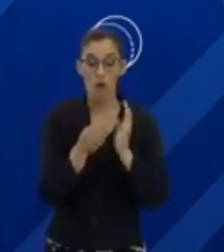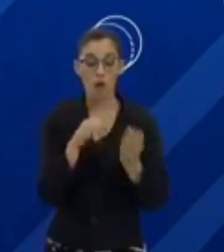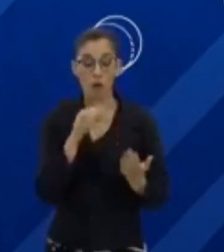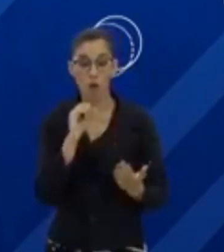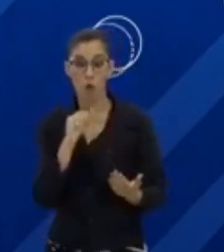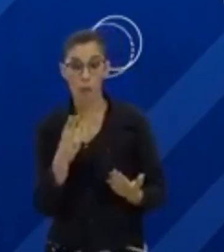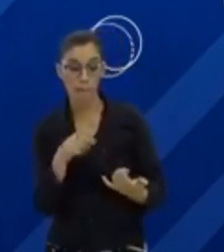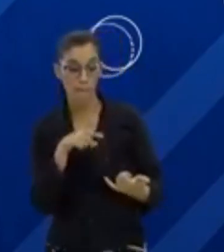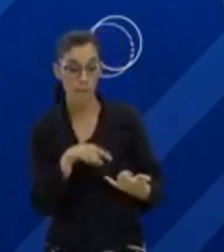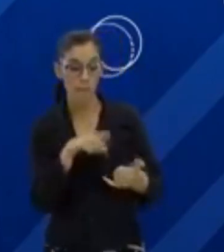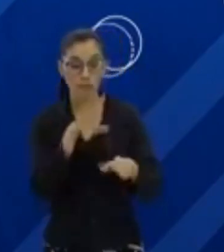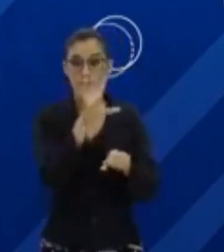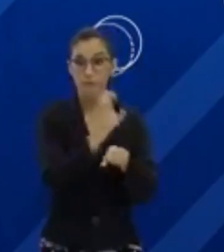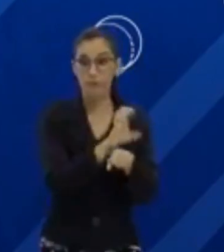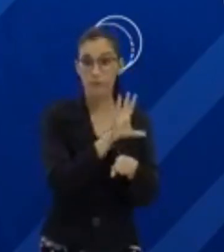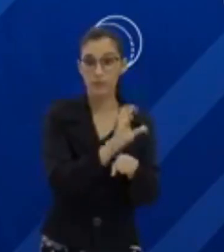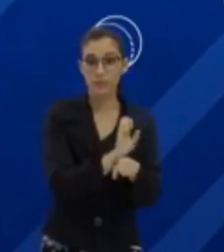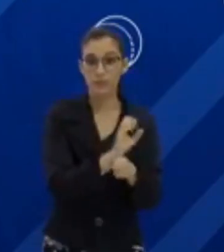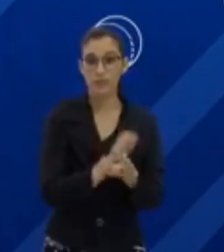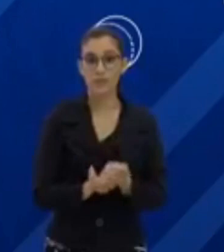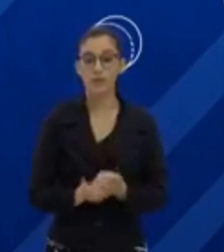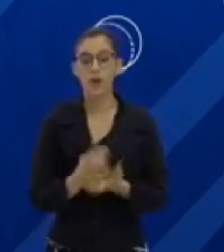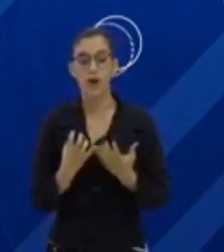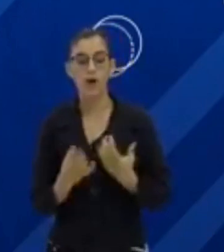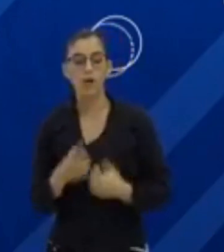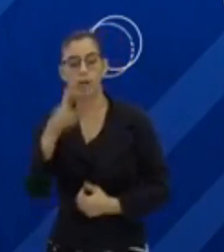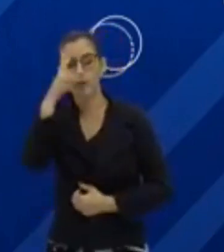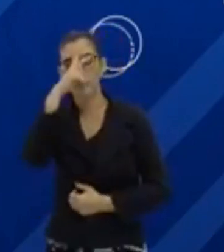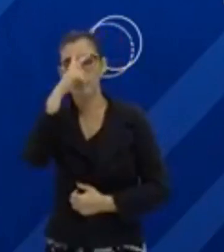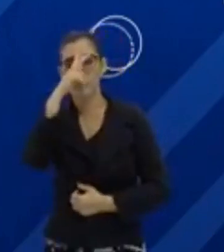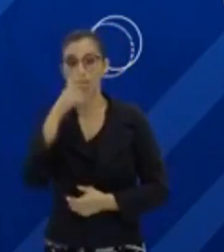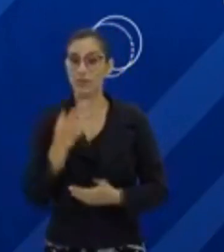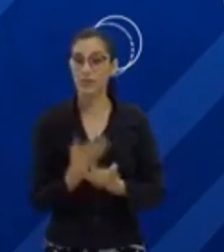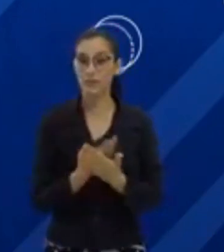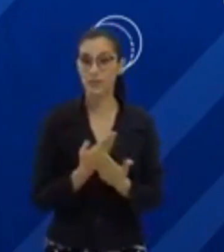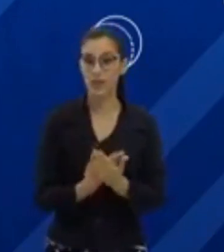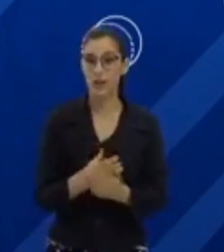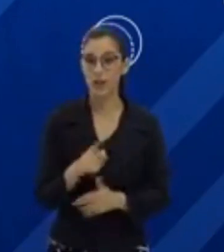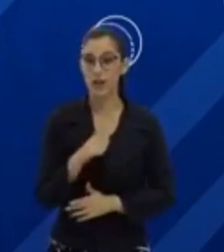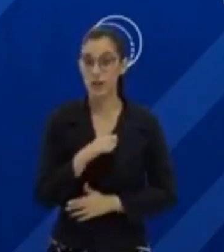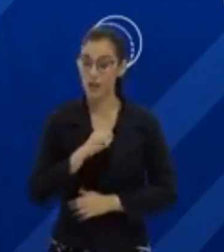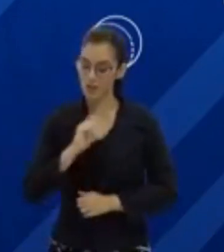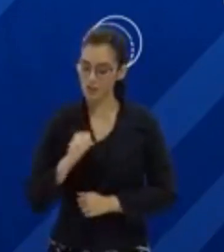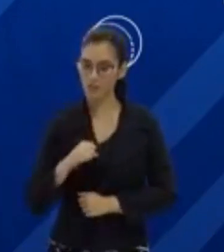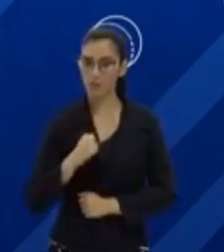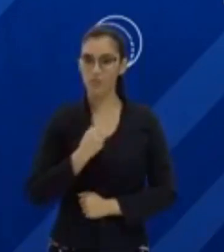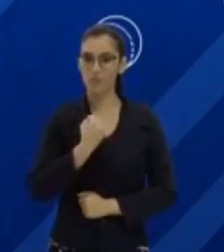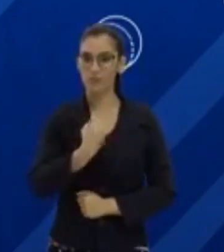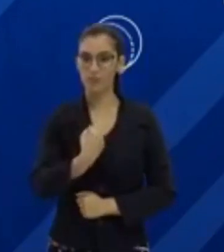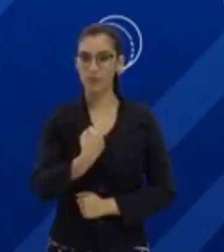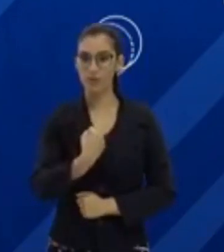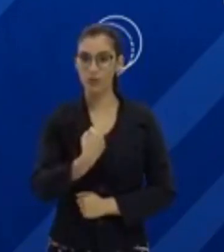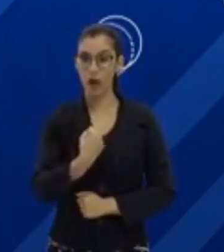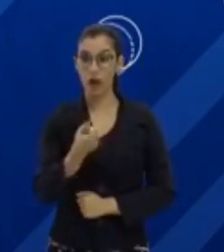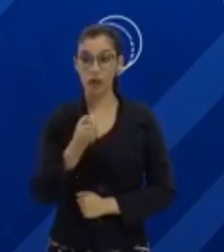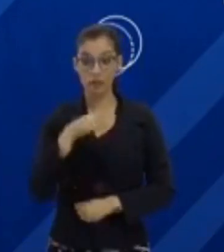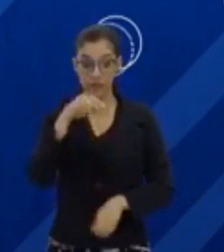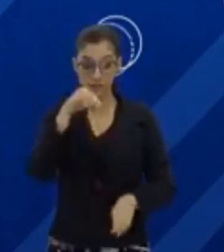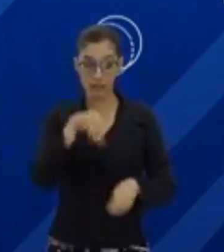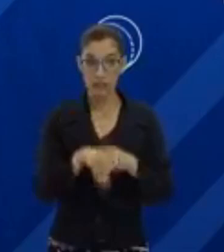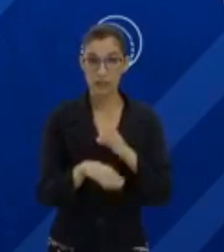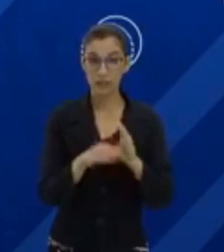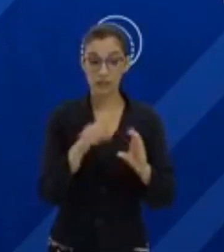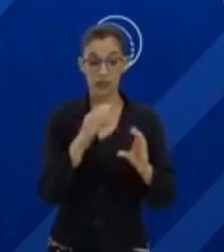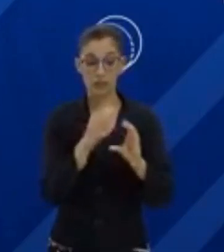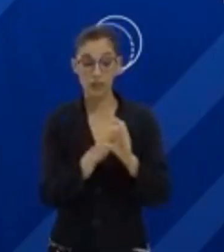Cultura, Rede de Comunicação. Eu quero te lembrar que as nossas aulas têm um caráter de reforço escolar. Elas não serão computadas como